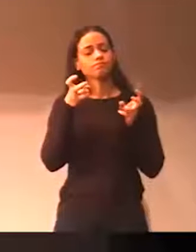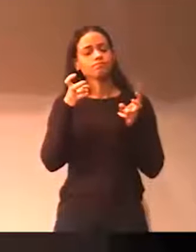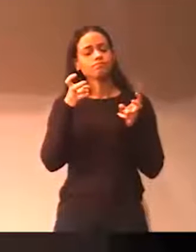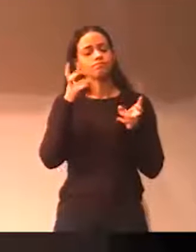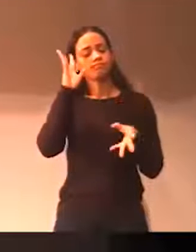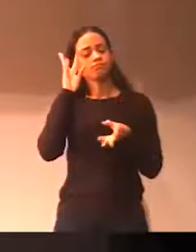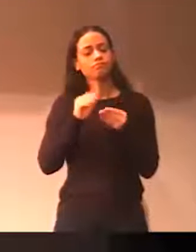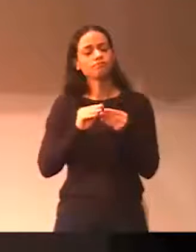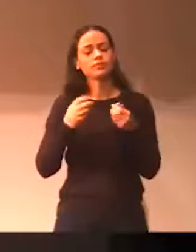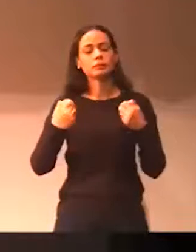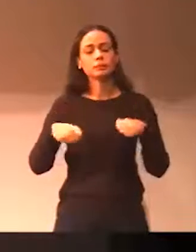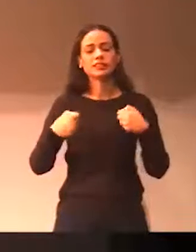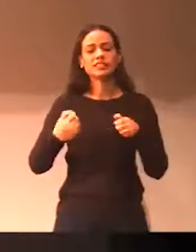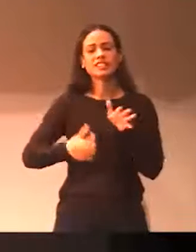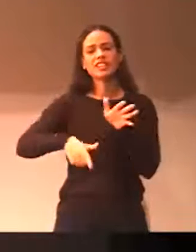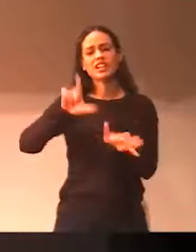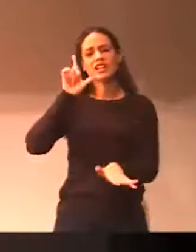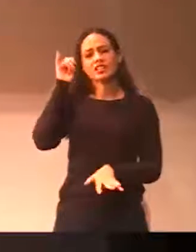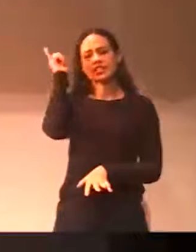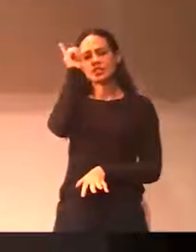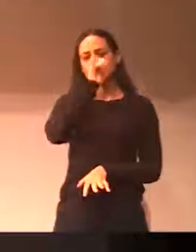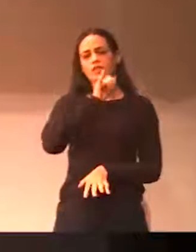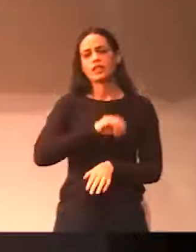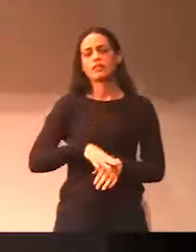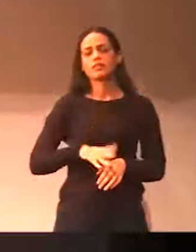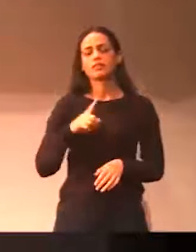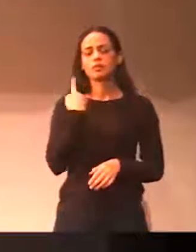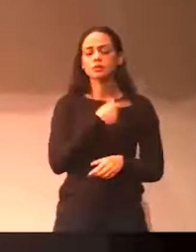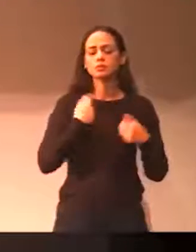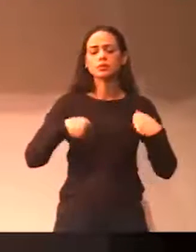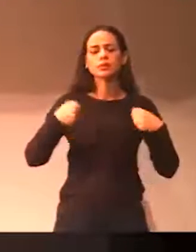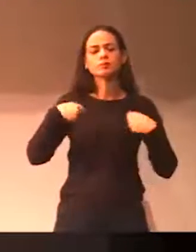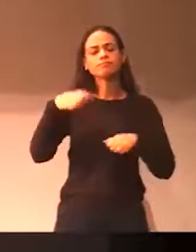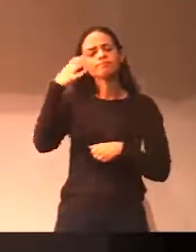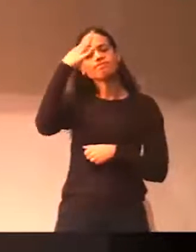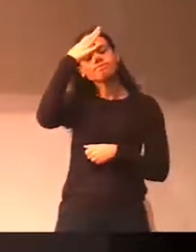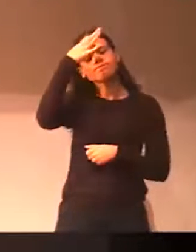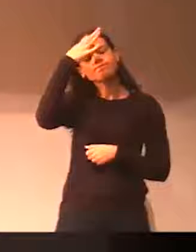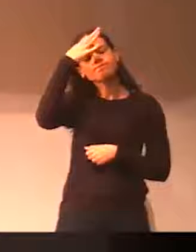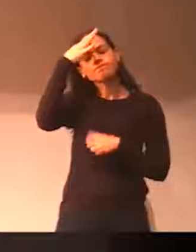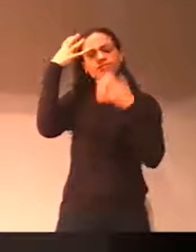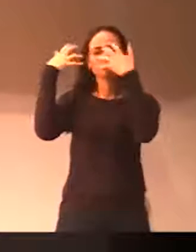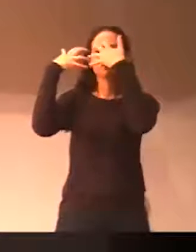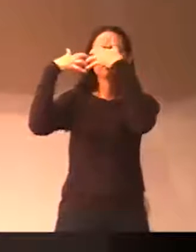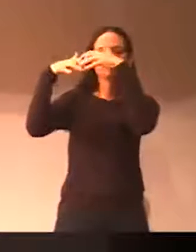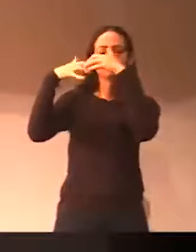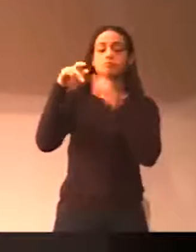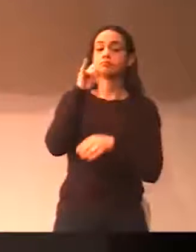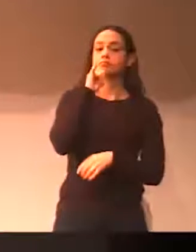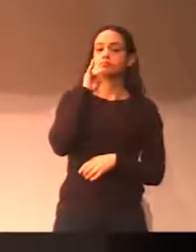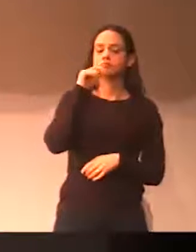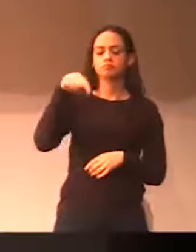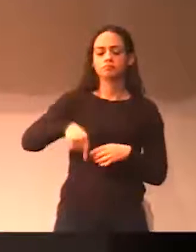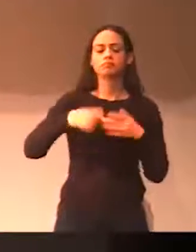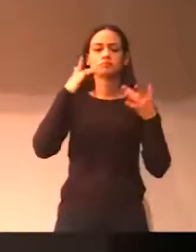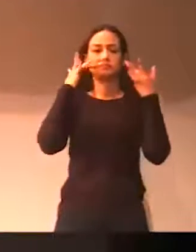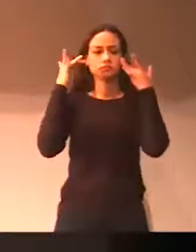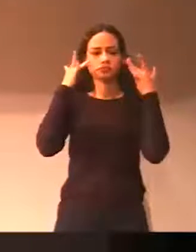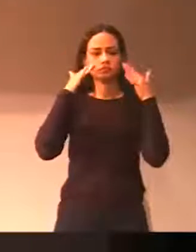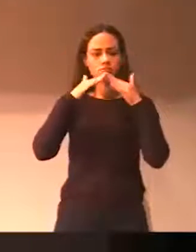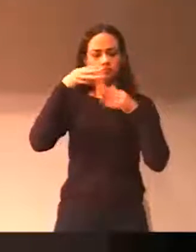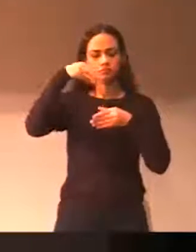para a nossa cidade, a gente precisa fazer essa reflexão. Se a gente está aqui no teatro, e esse teatro